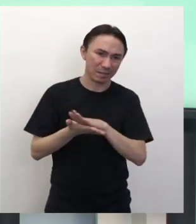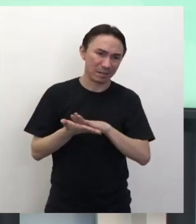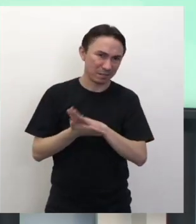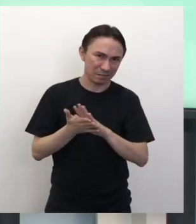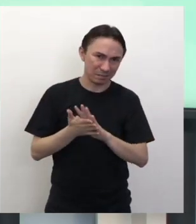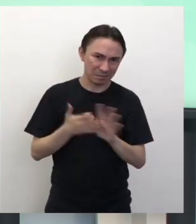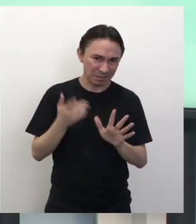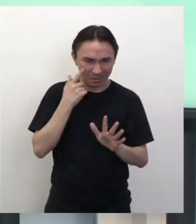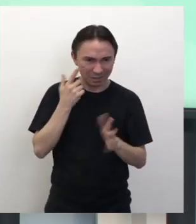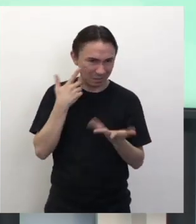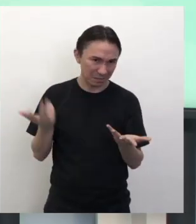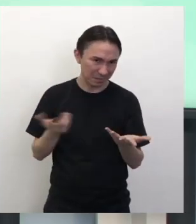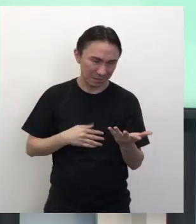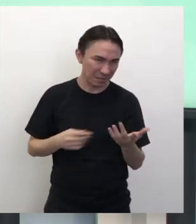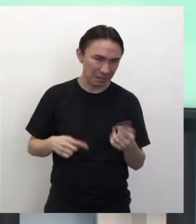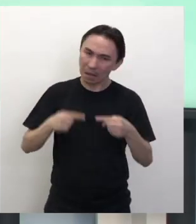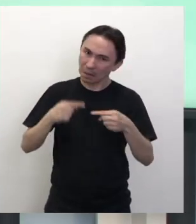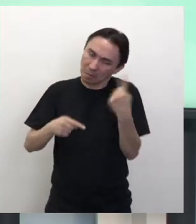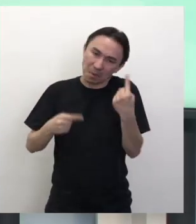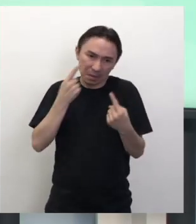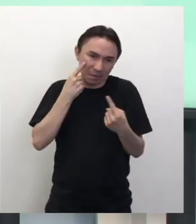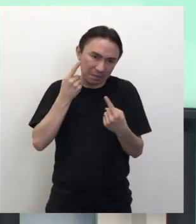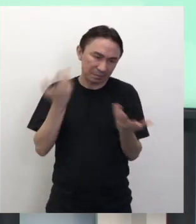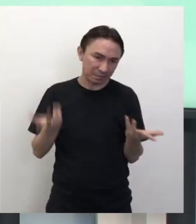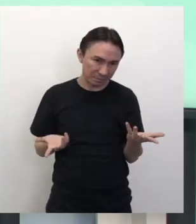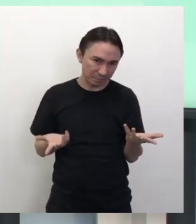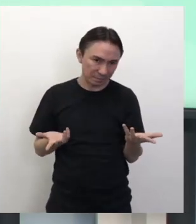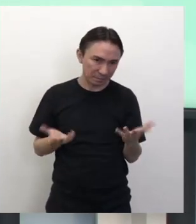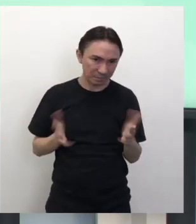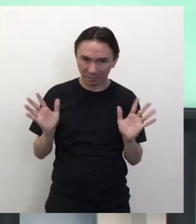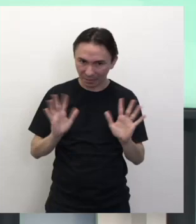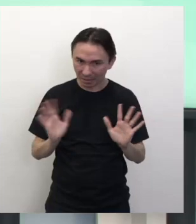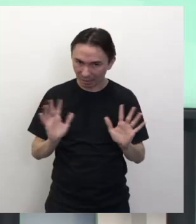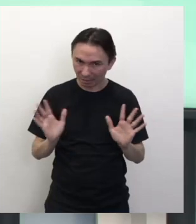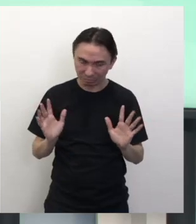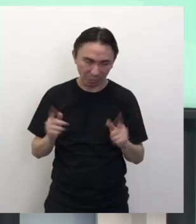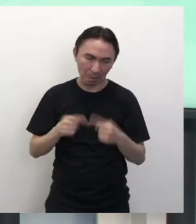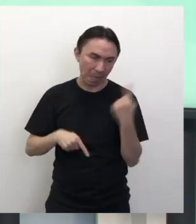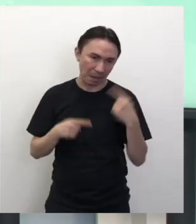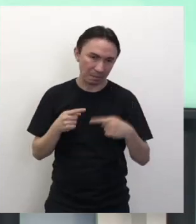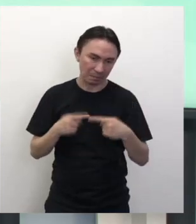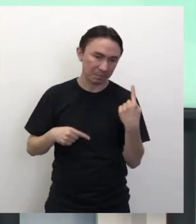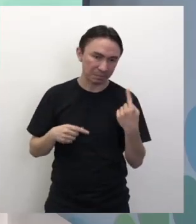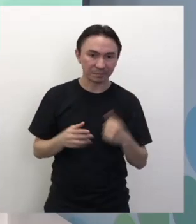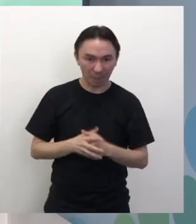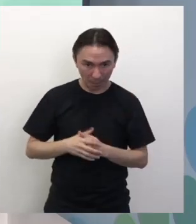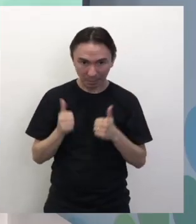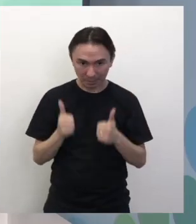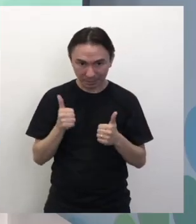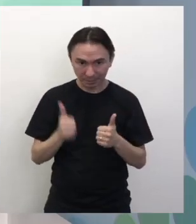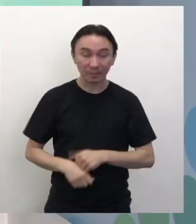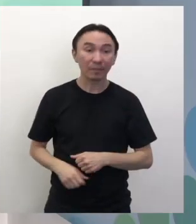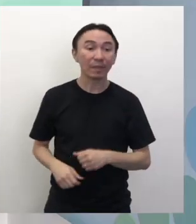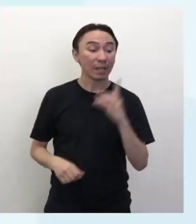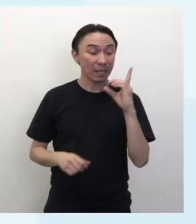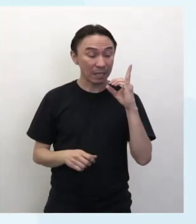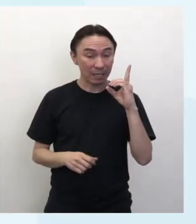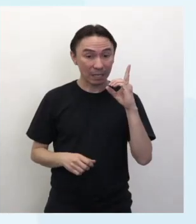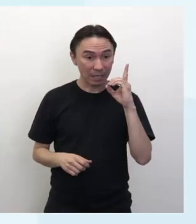lacrimosa de outro tempo se a voz era amiga e doce. Nada a ver, né? Então, não rolou. Tá? Vamos voltar lá.